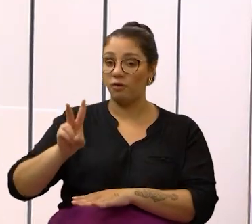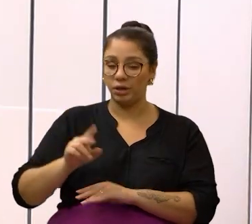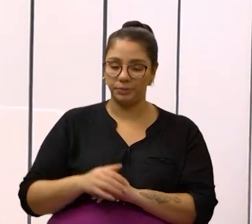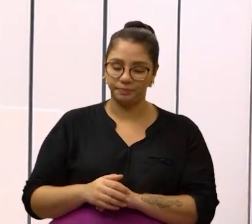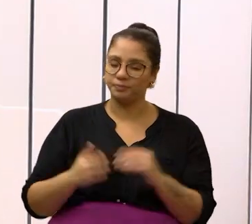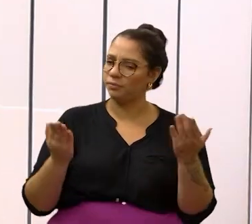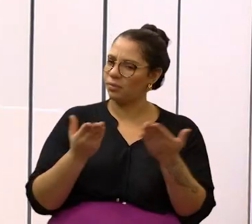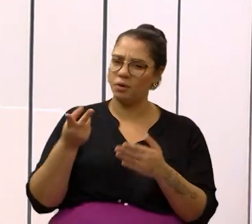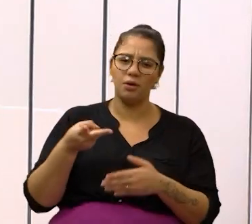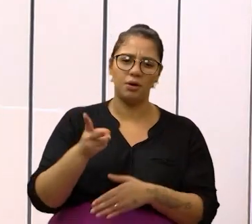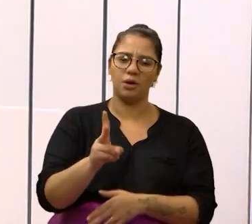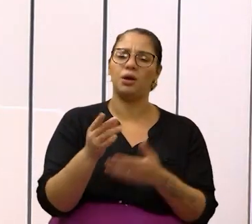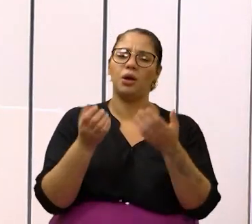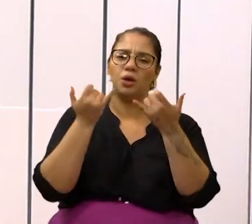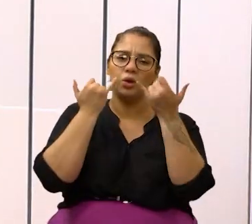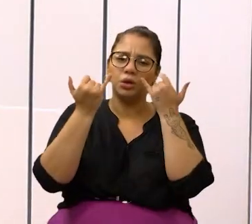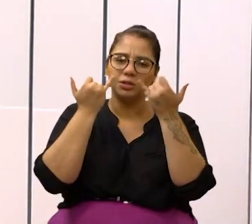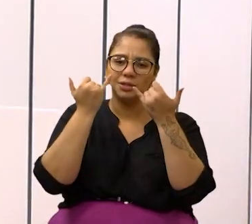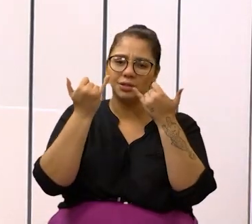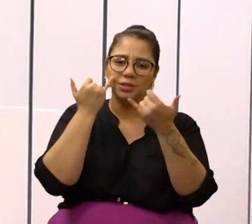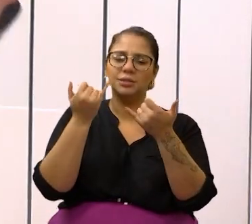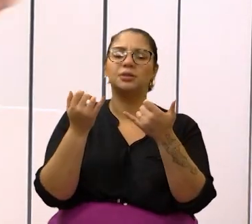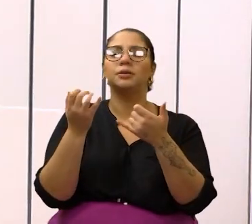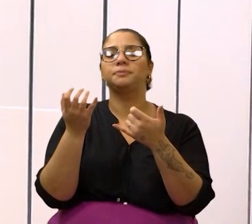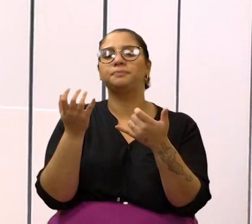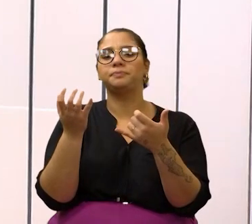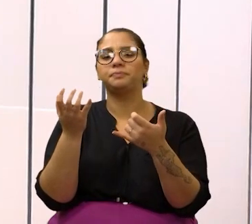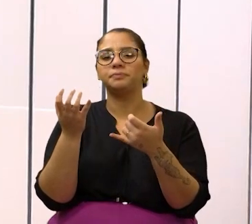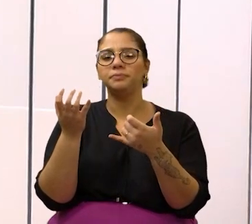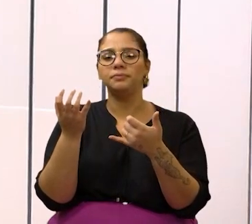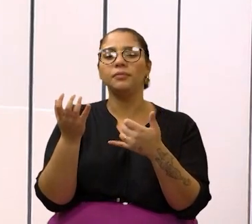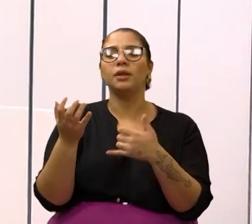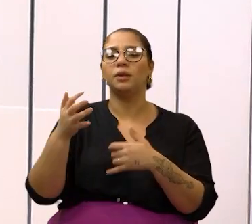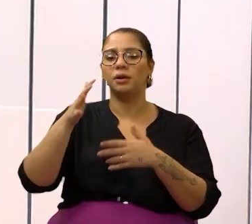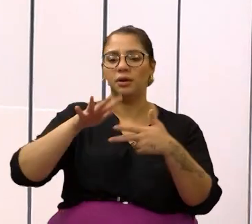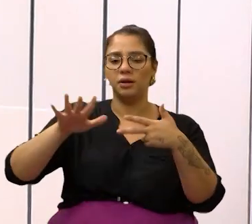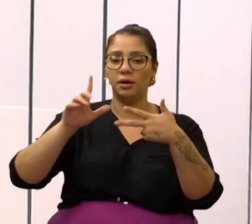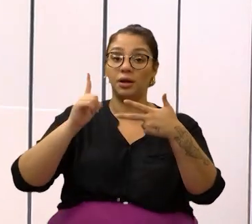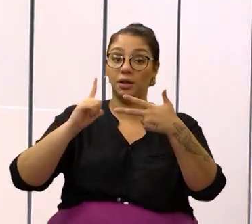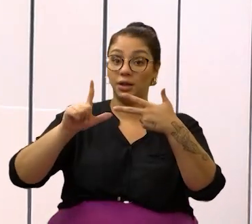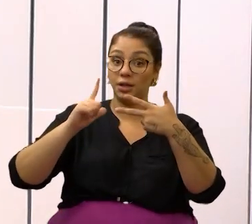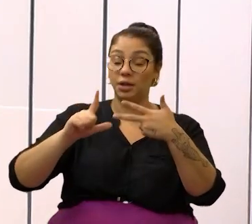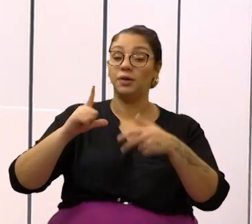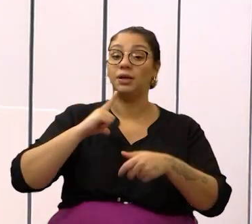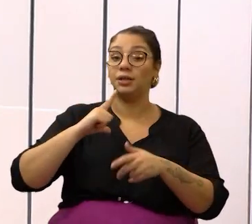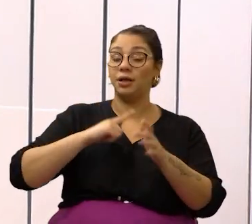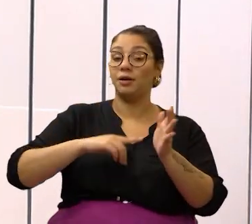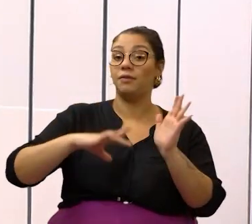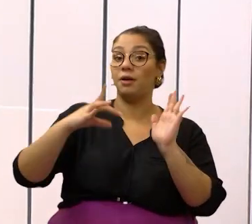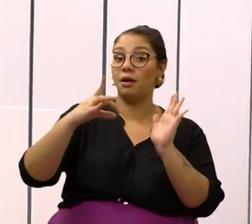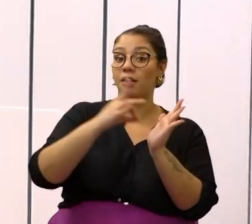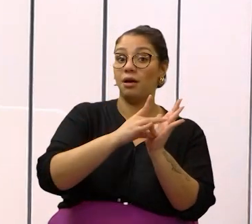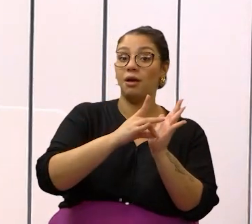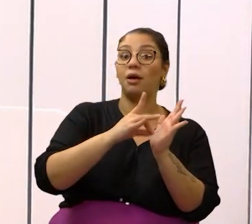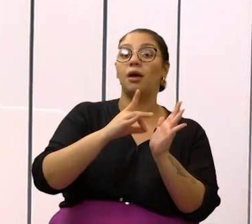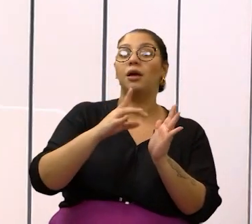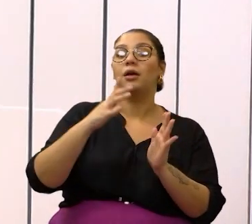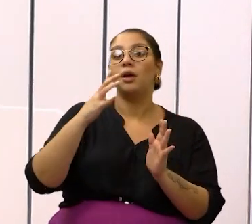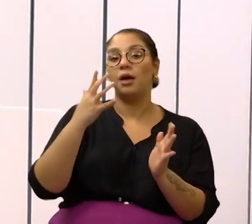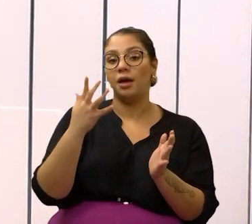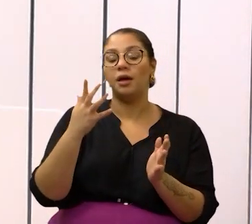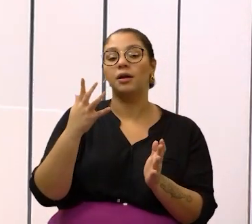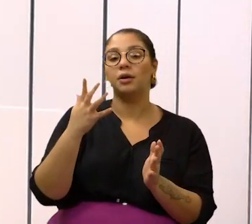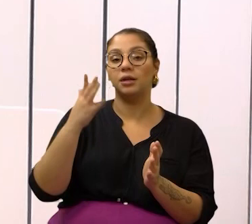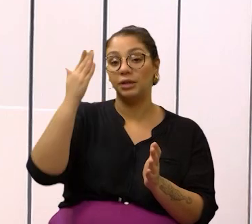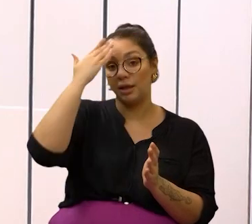só, a gente segue aqui com as notícias do Legislativo e projeto de lei protocolado pela vereadora Débora Palermo, que é obrigar